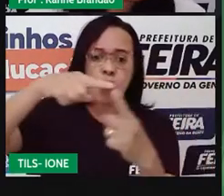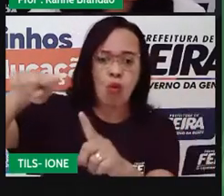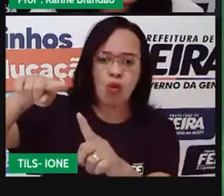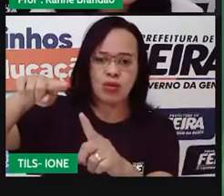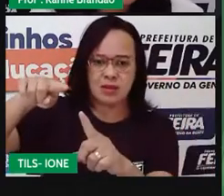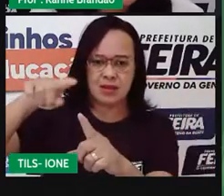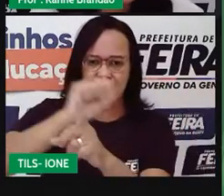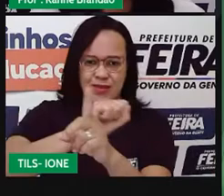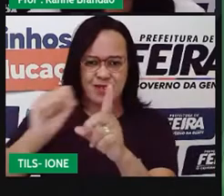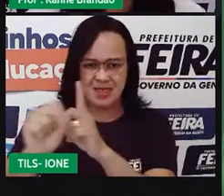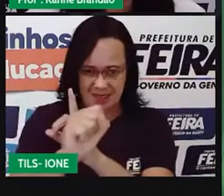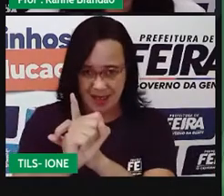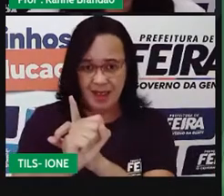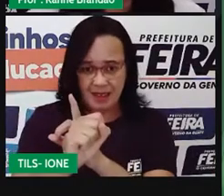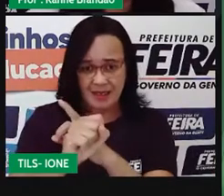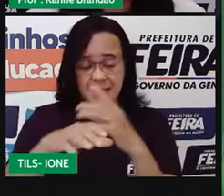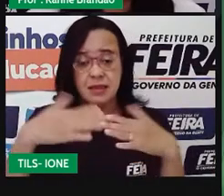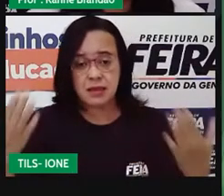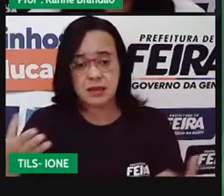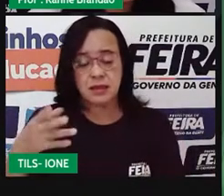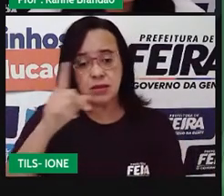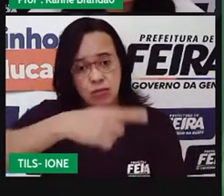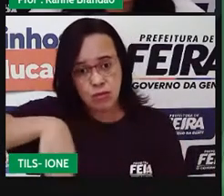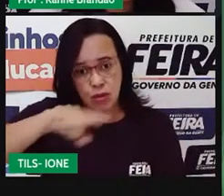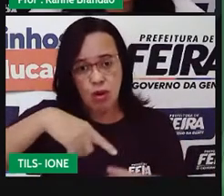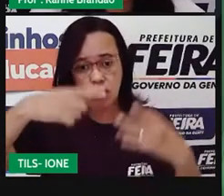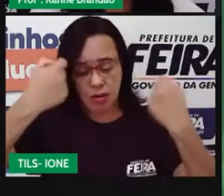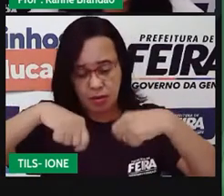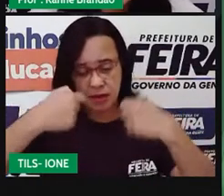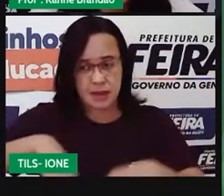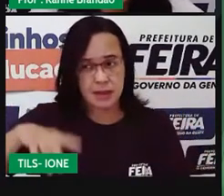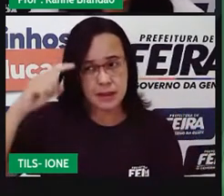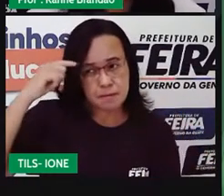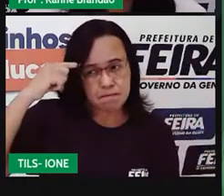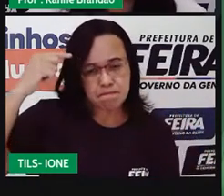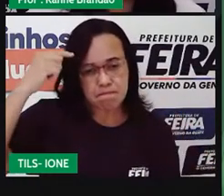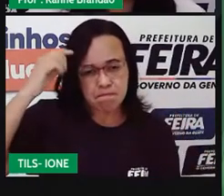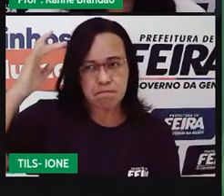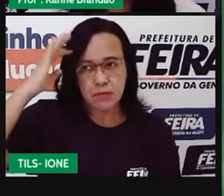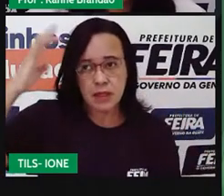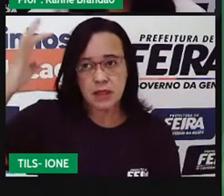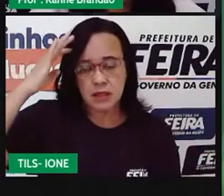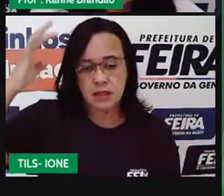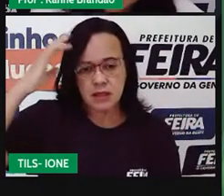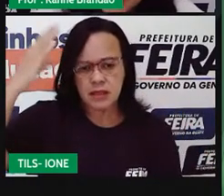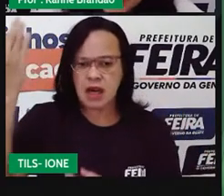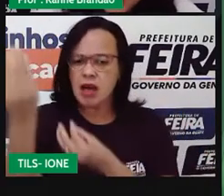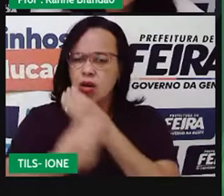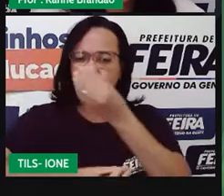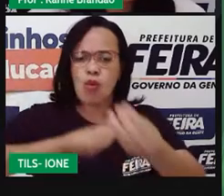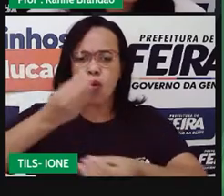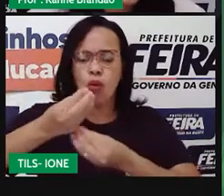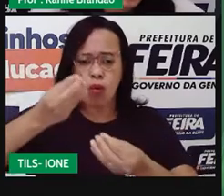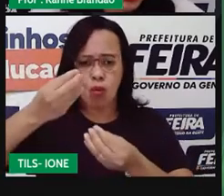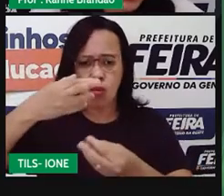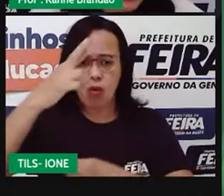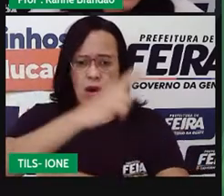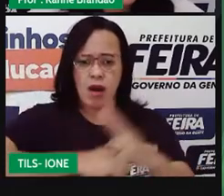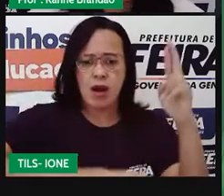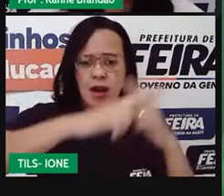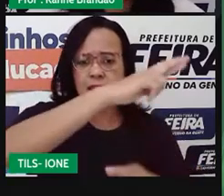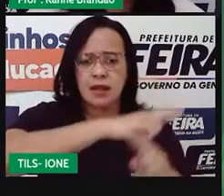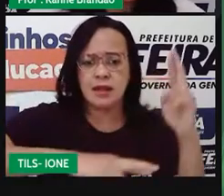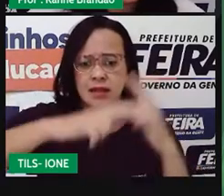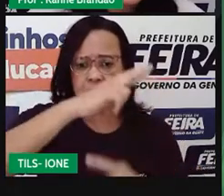a gente reflita um pouco sobre como nós estamos nos relacionando com as pessoas mais próximas, com a gente